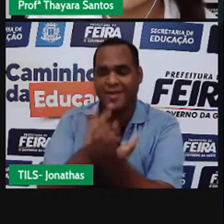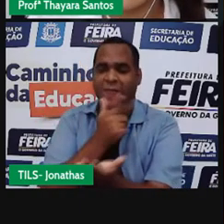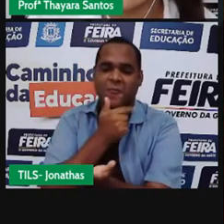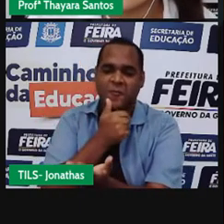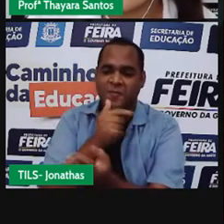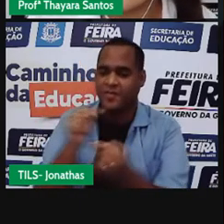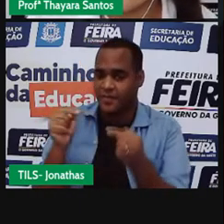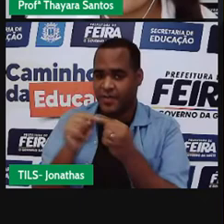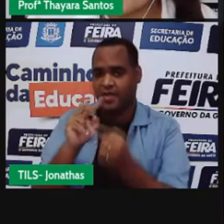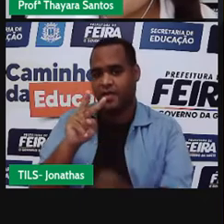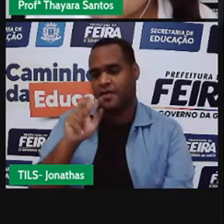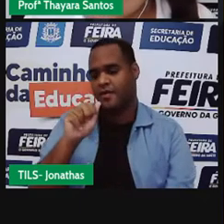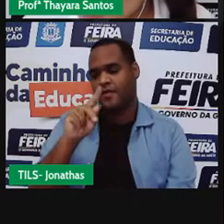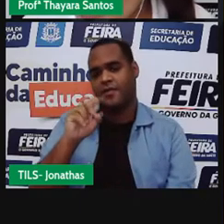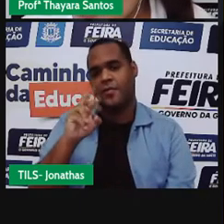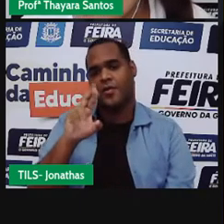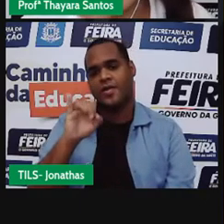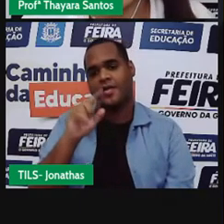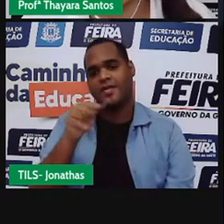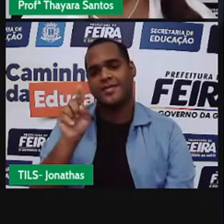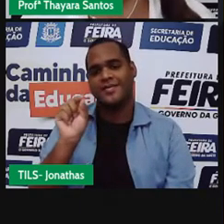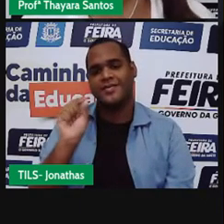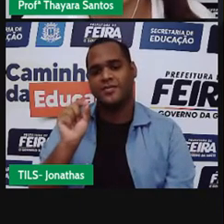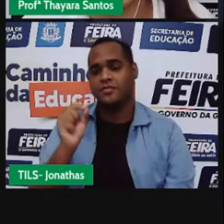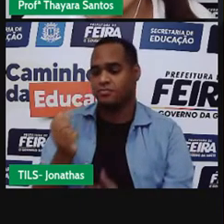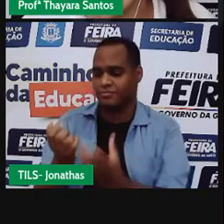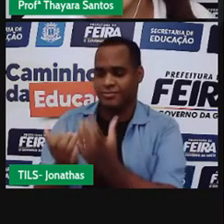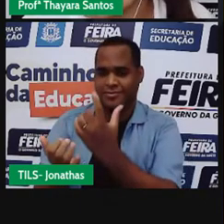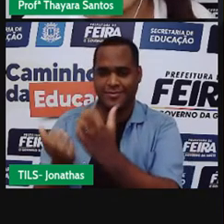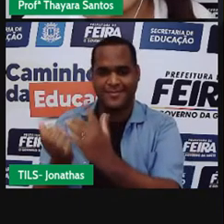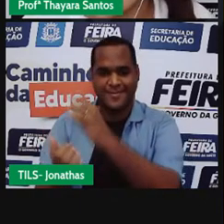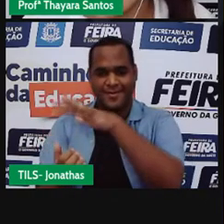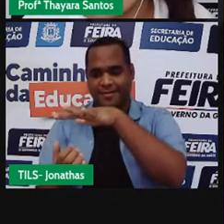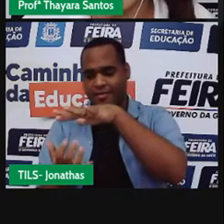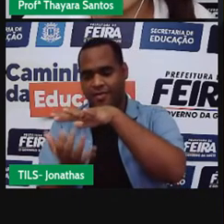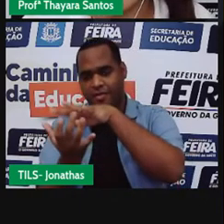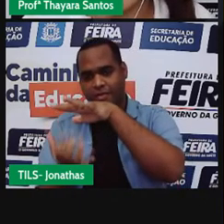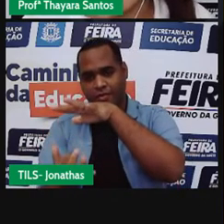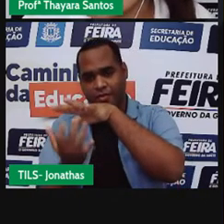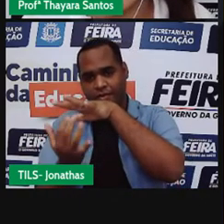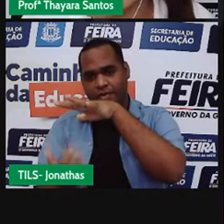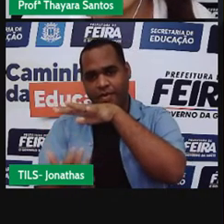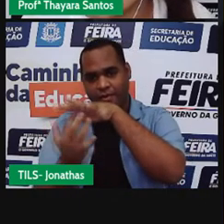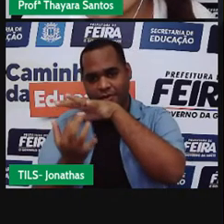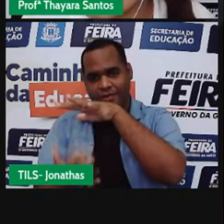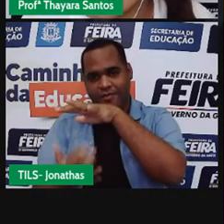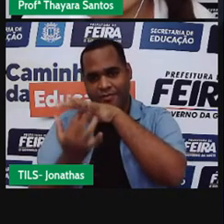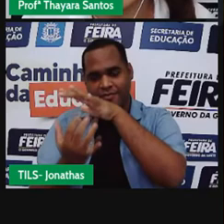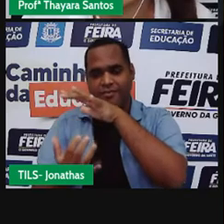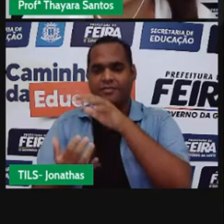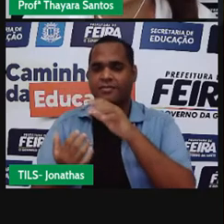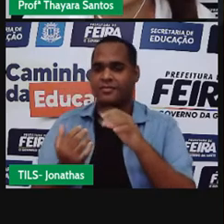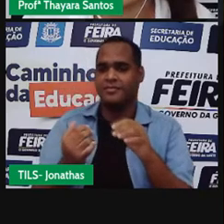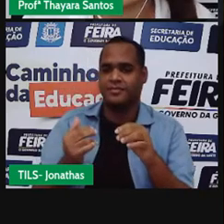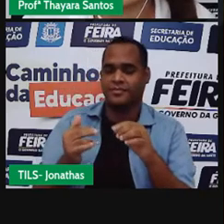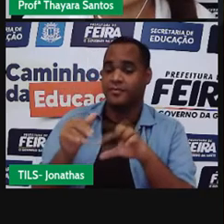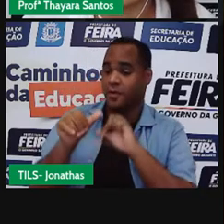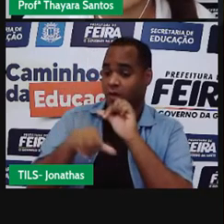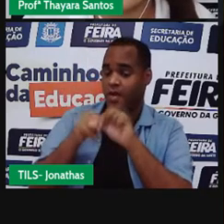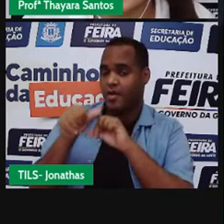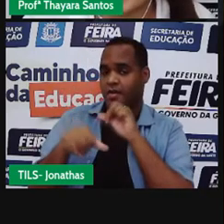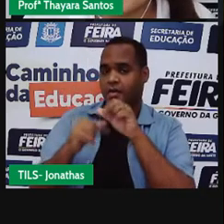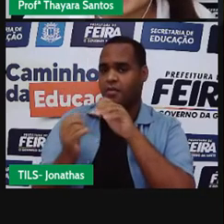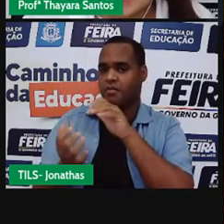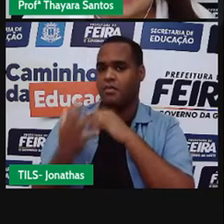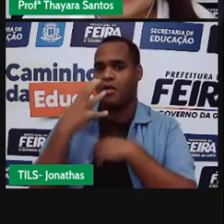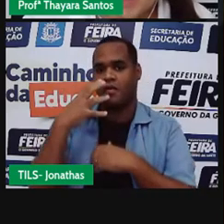exemplo de vaporização, especificamente a ebulição, porque está sendo com a fonte de calor artificial e está acontecendo de